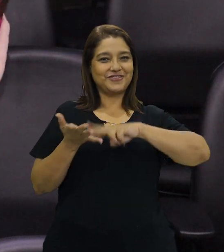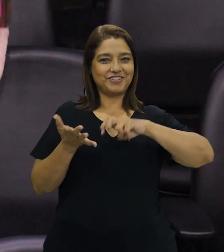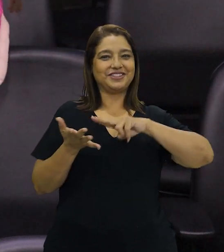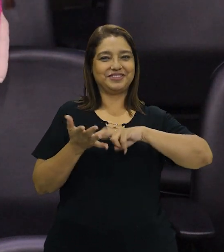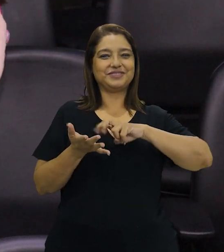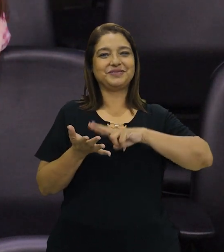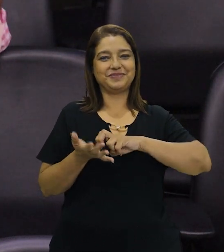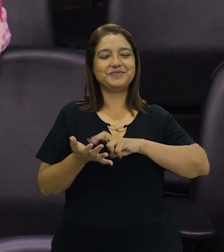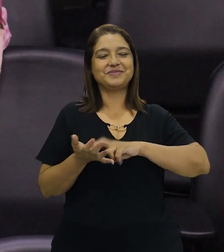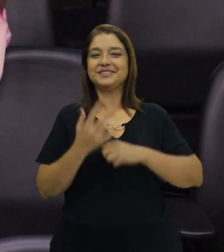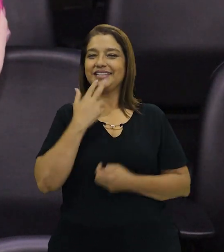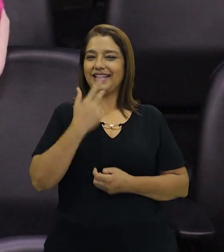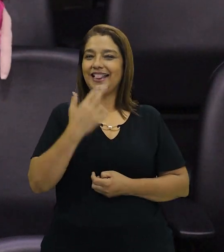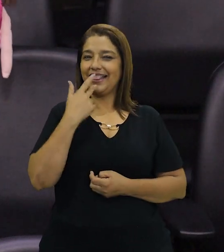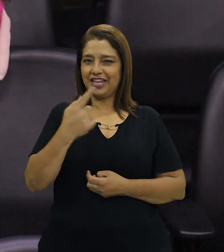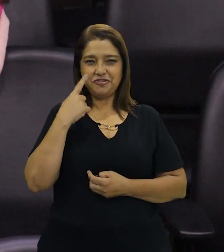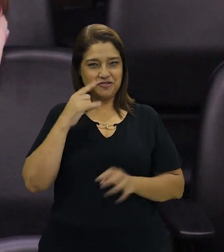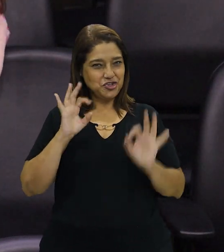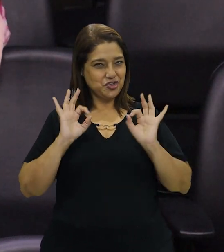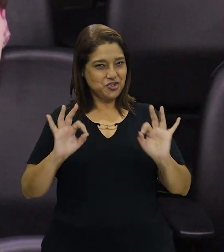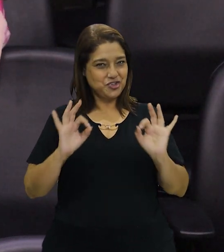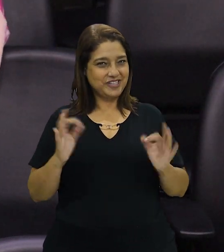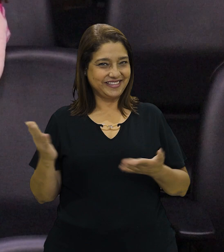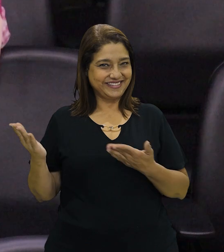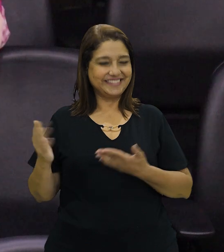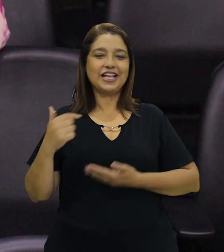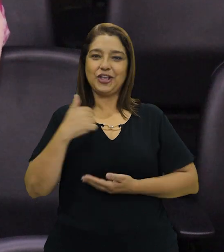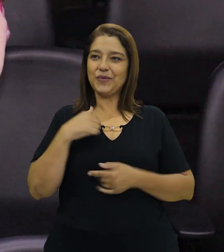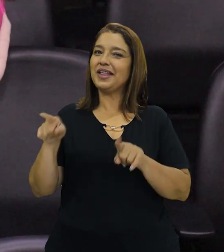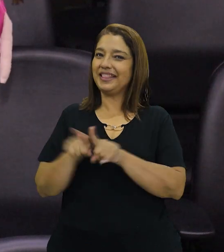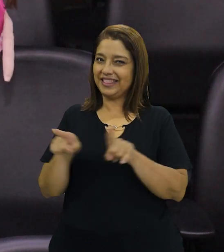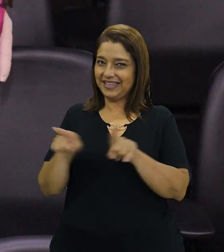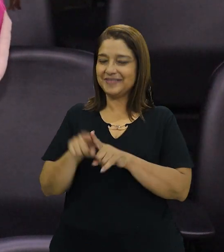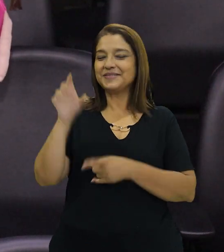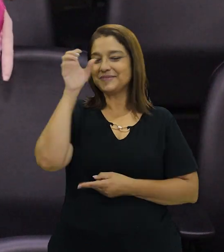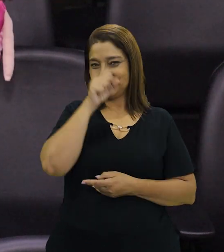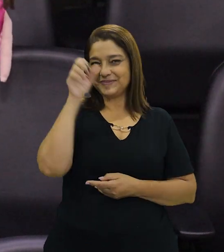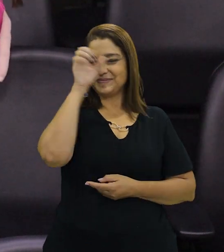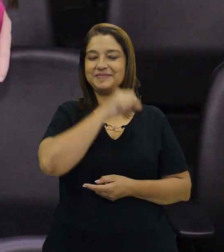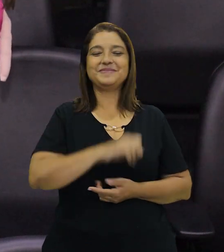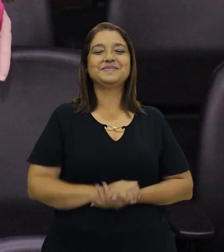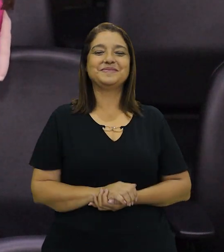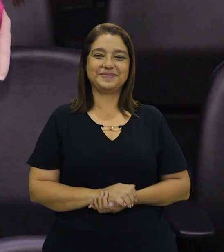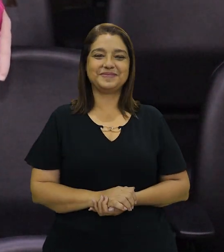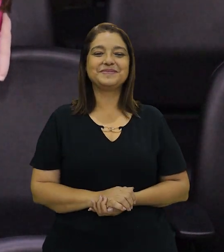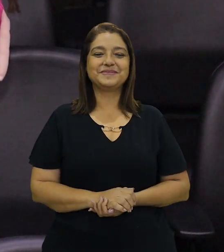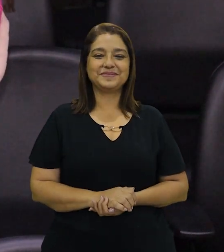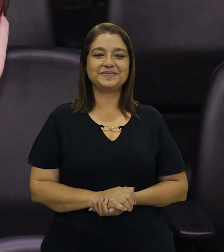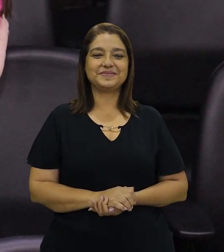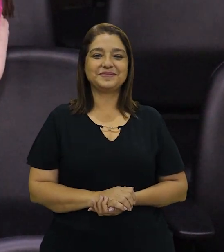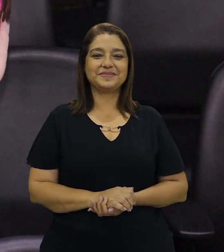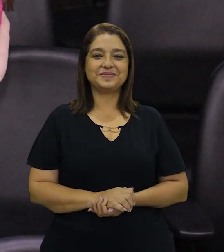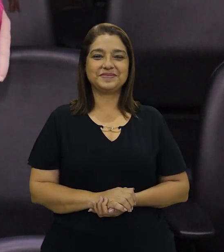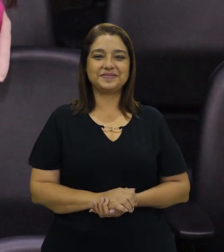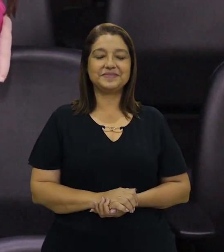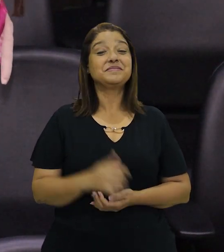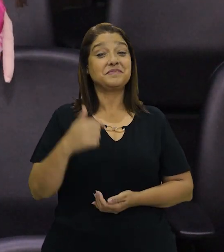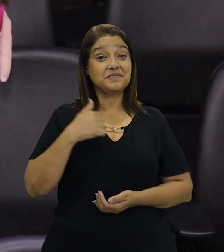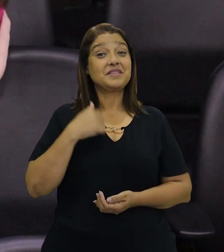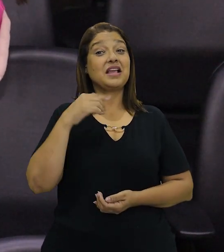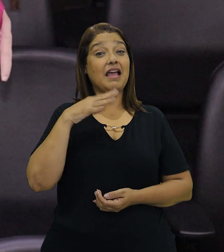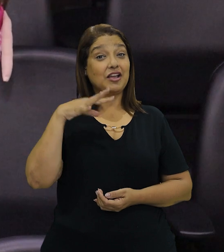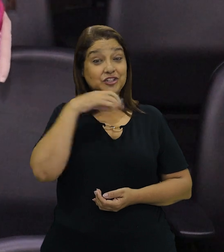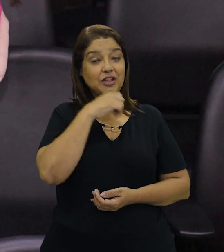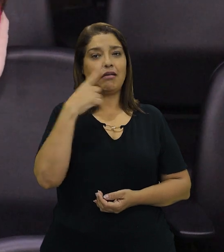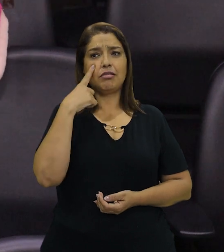Em inglês. Olha só que chique. Eu adorei, Beto. Eu também. Eu achei muito interessante aprender